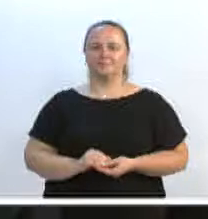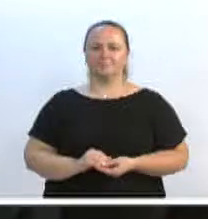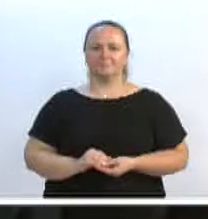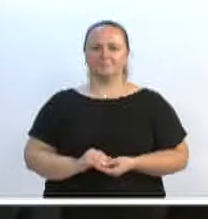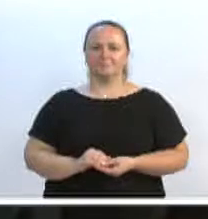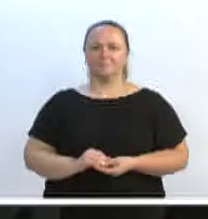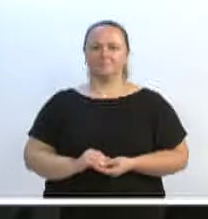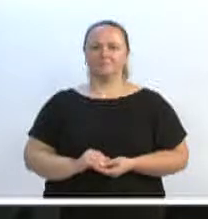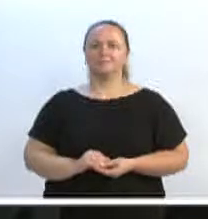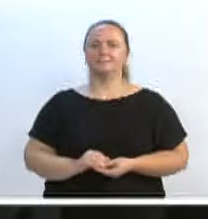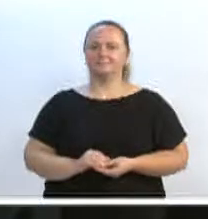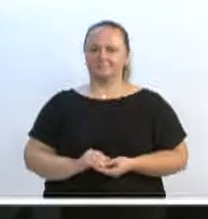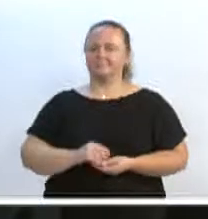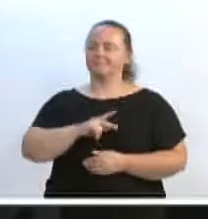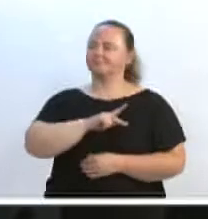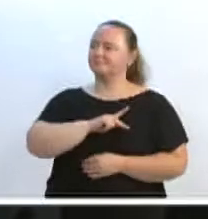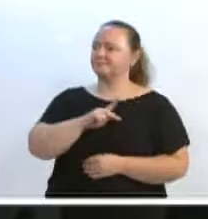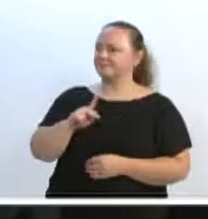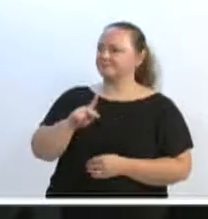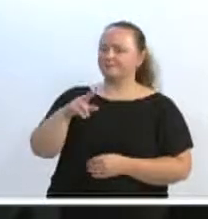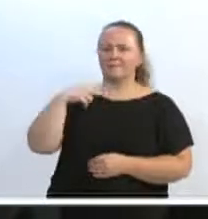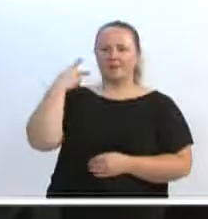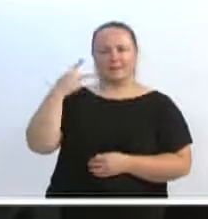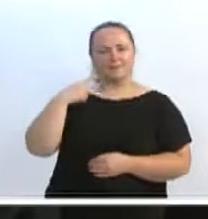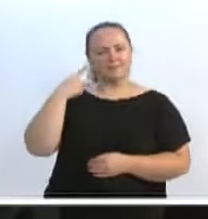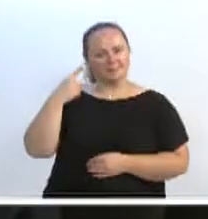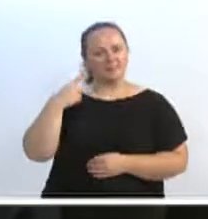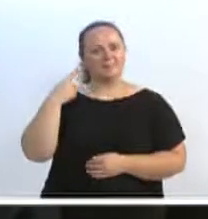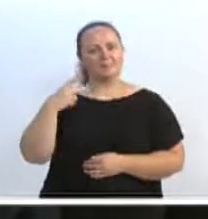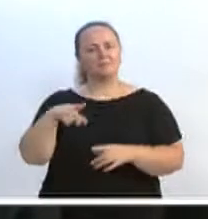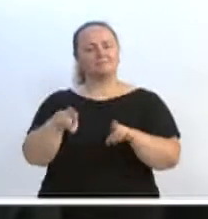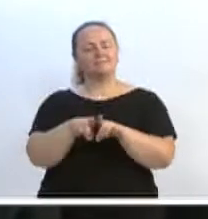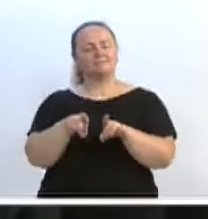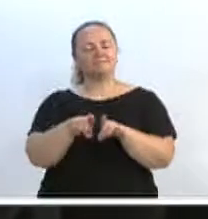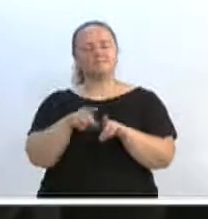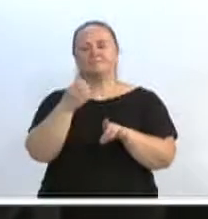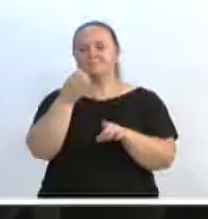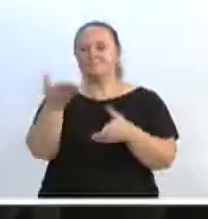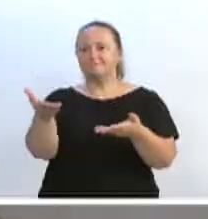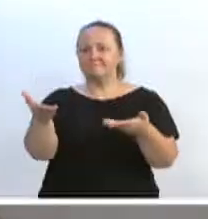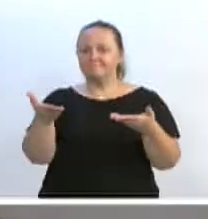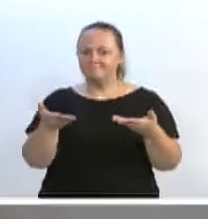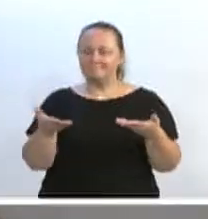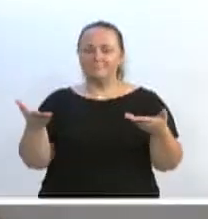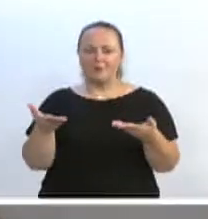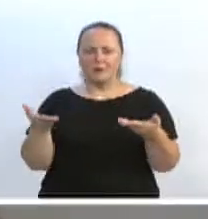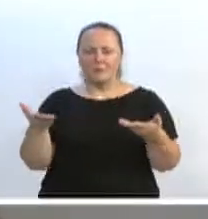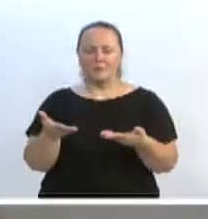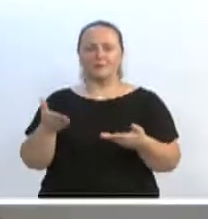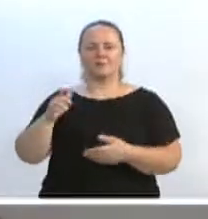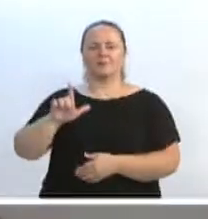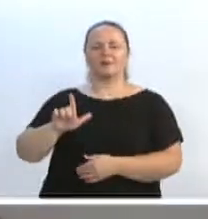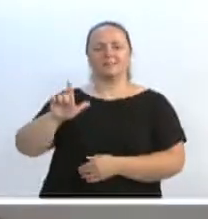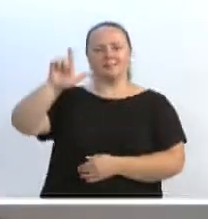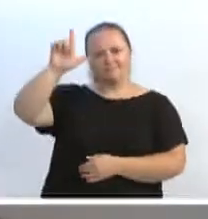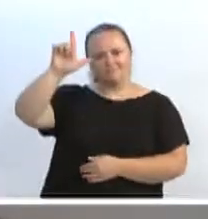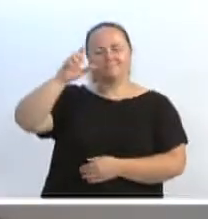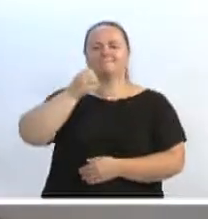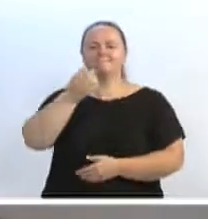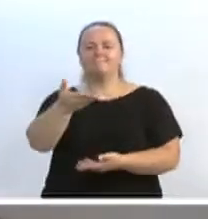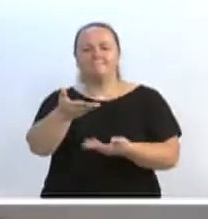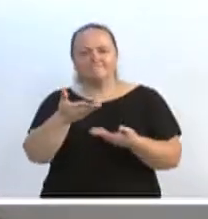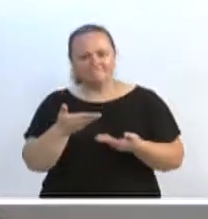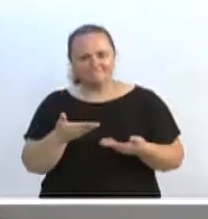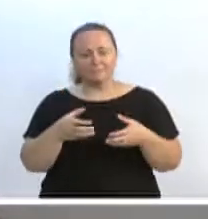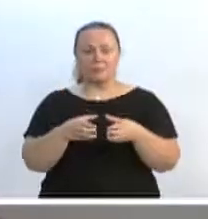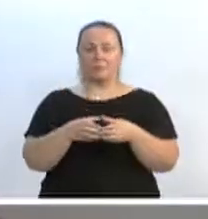Senhor presidente, seus vereadores, primeiro também quero dar as boas-vindas ao vereador Lenilson. Seja bem-vindo, em nome da